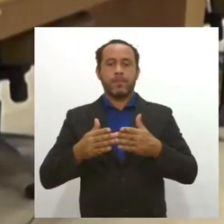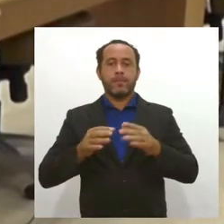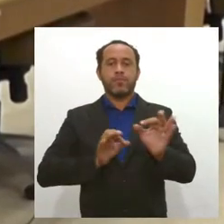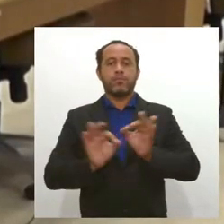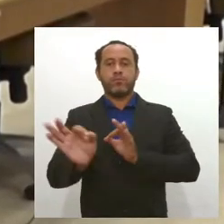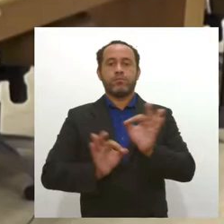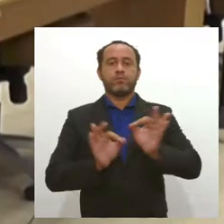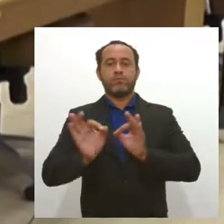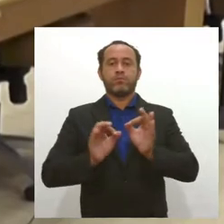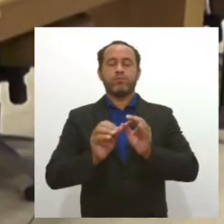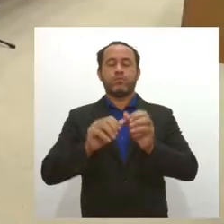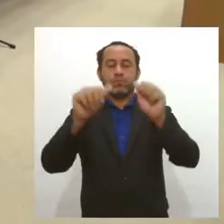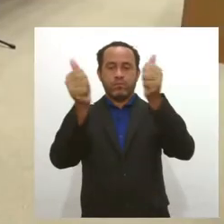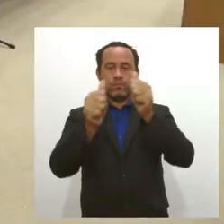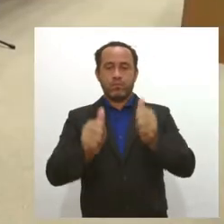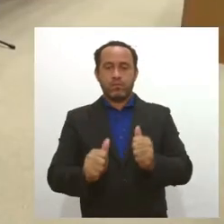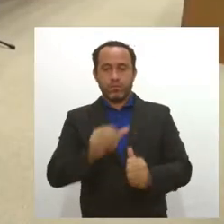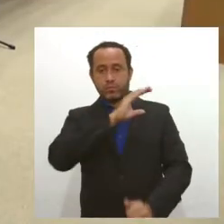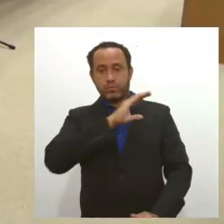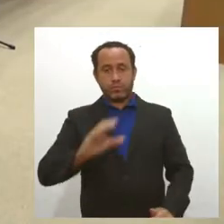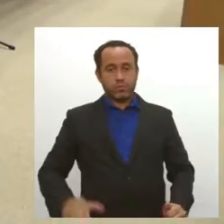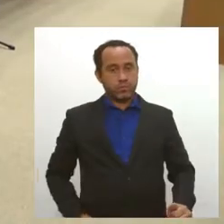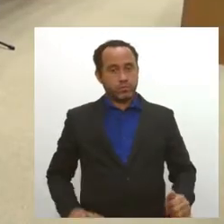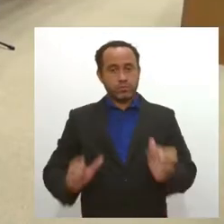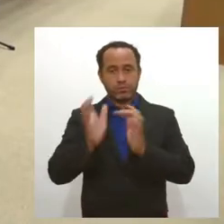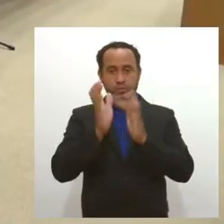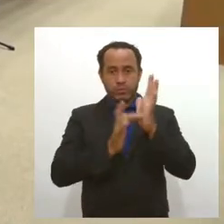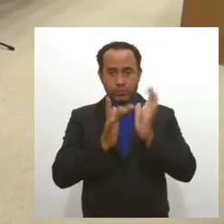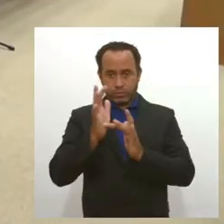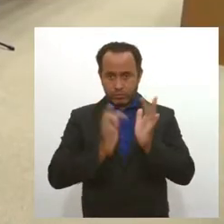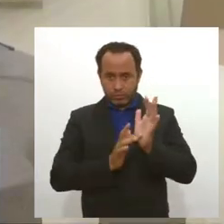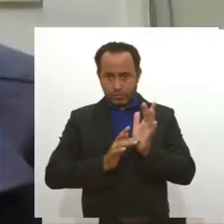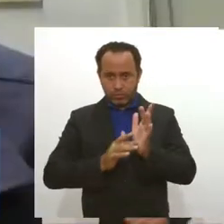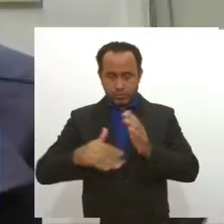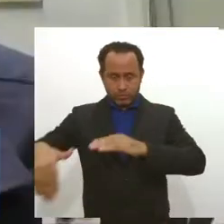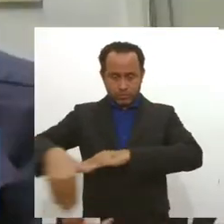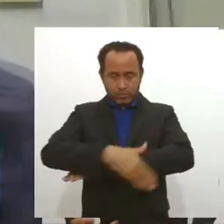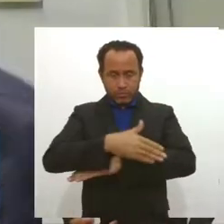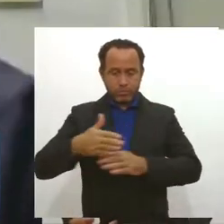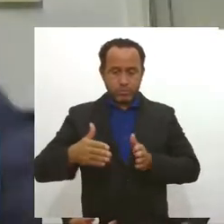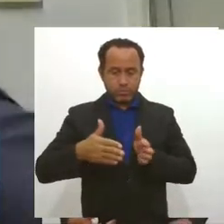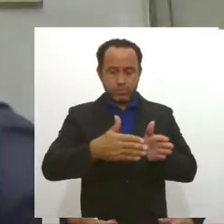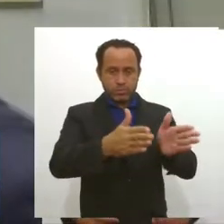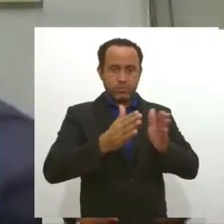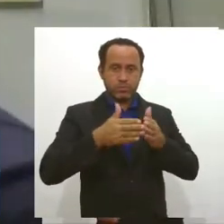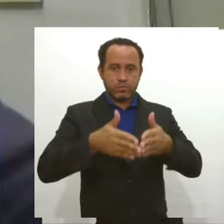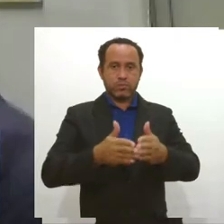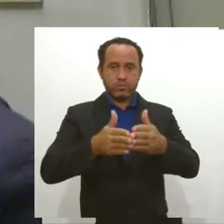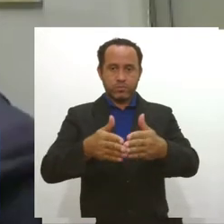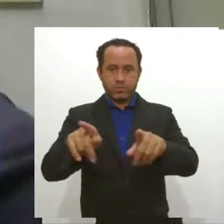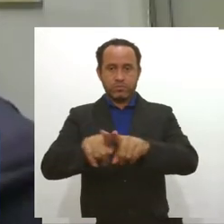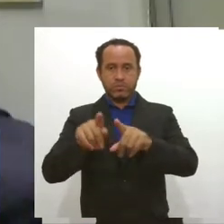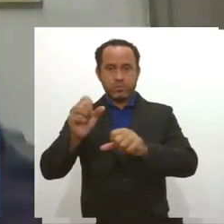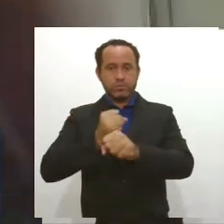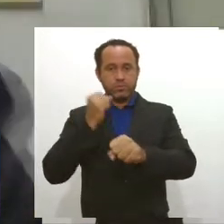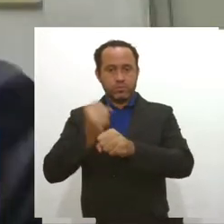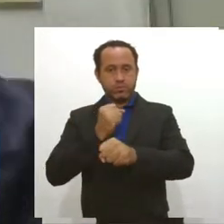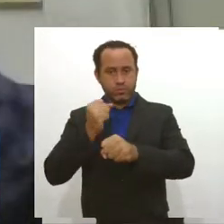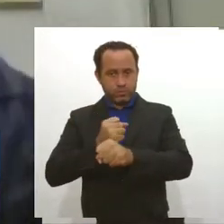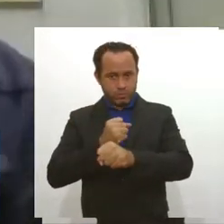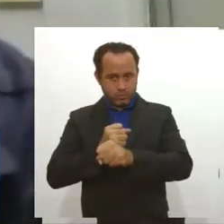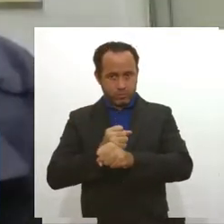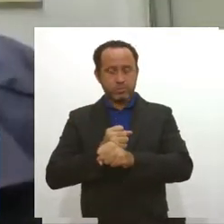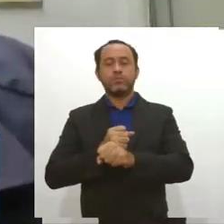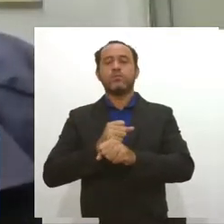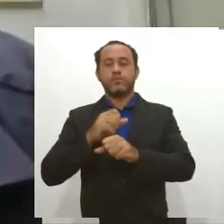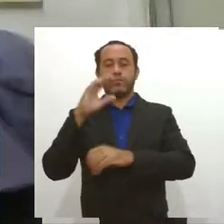do Cristo Redentor da cidade, bem como da região adjacente, e a revitalização e reconstrução física do Parque Ecológico